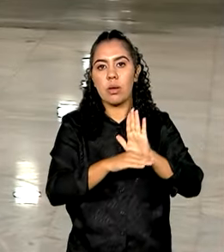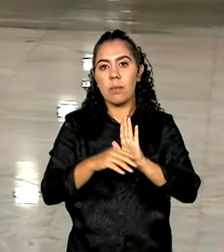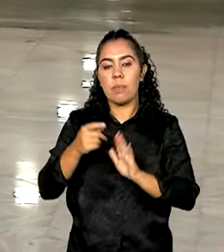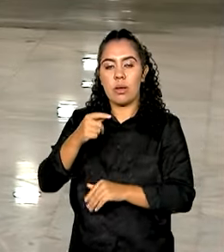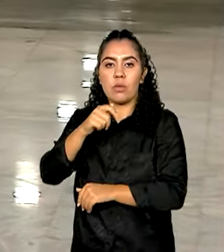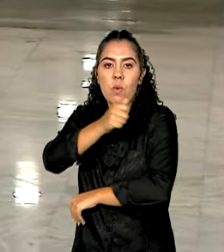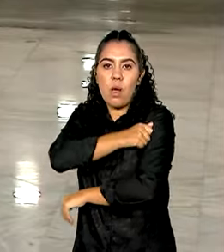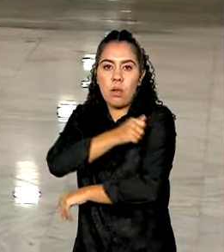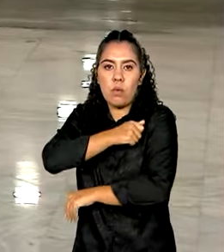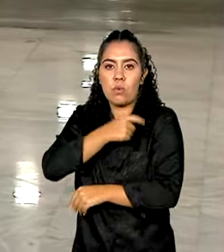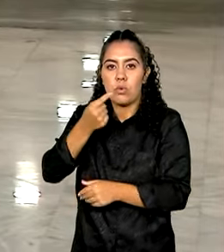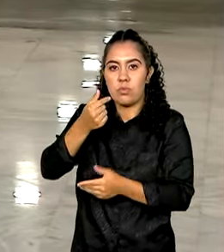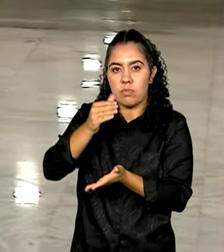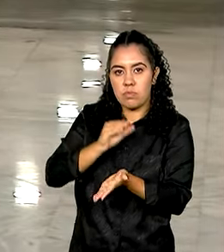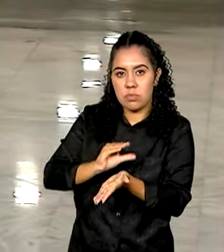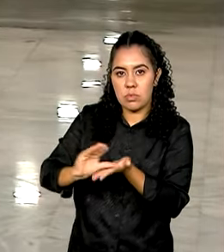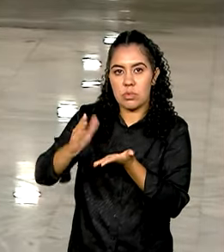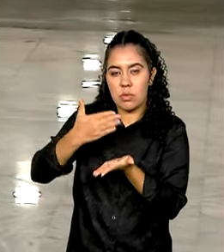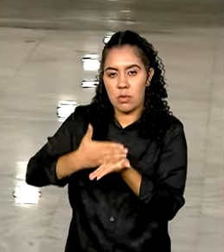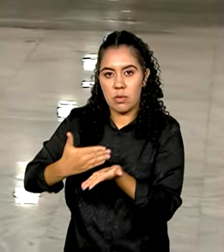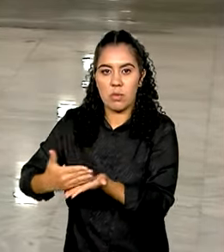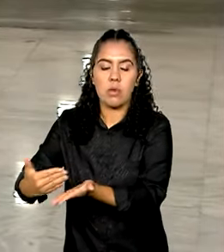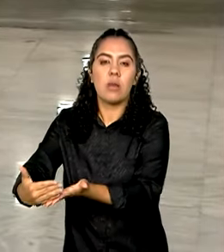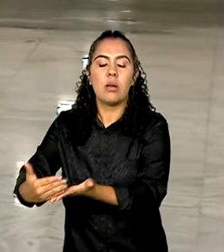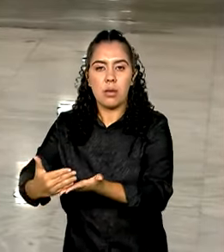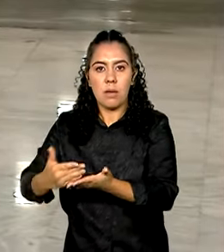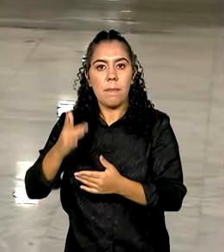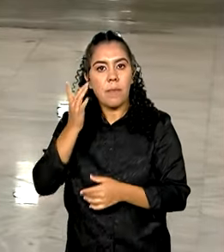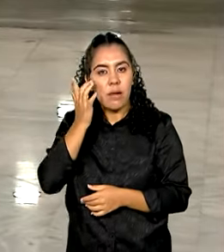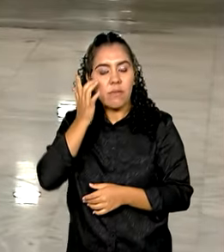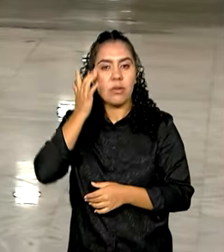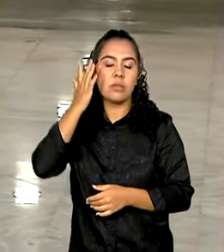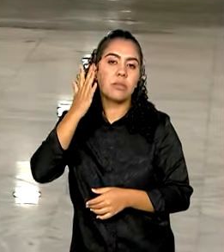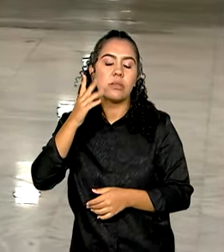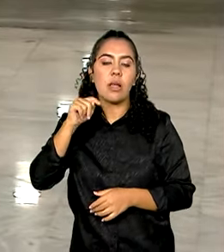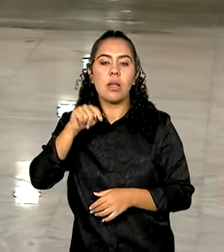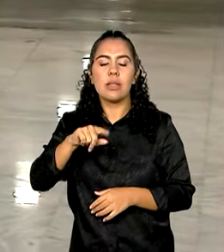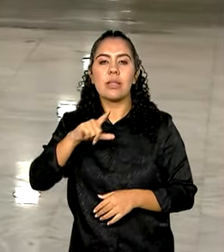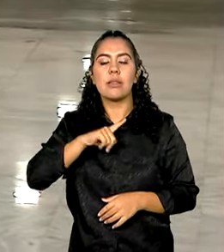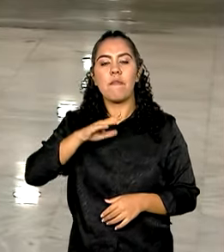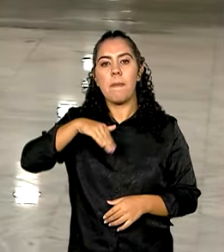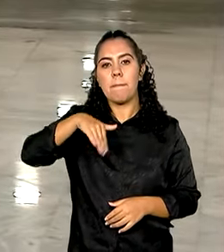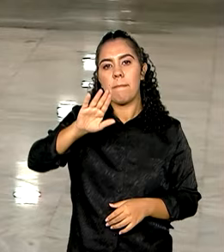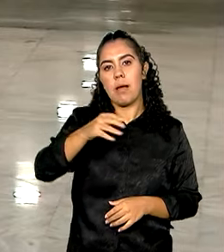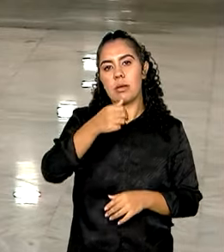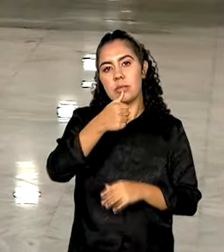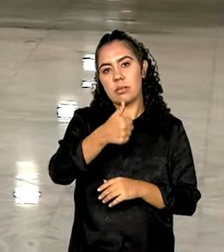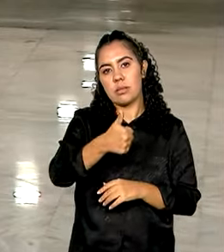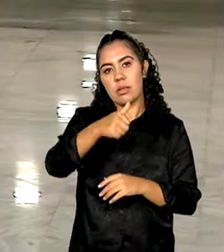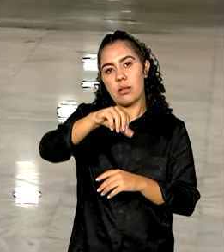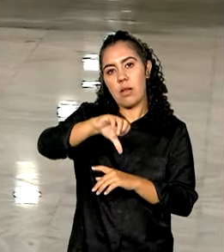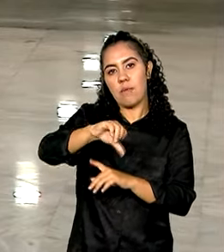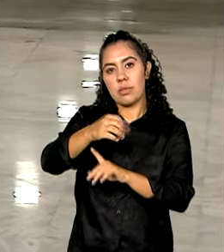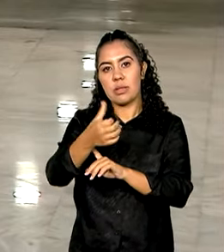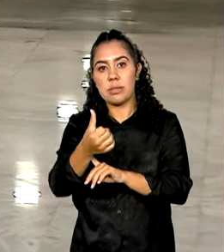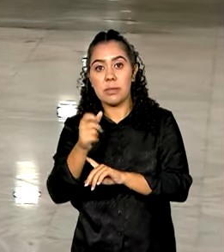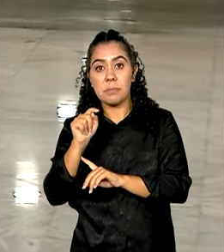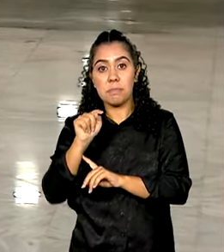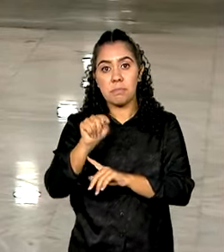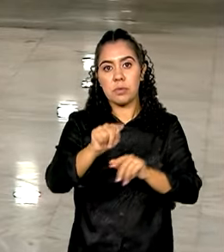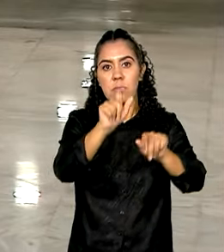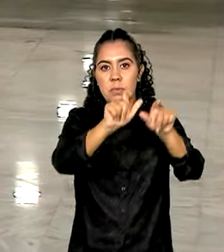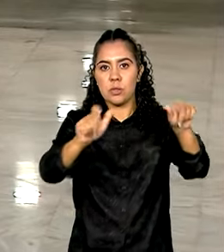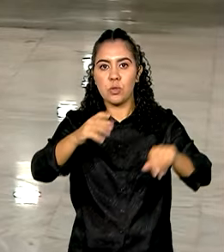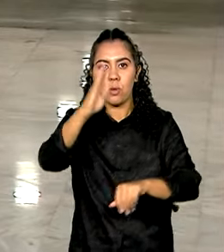ano passado para facilitar o pagamento de débitos estudantis, beneficiou mais de 196 mil brasileiros